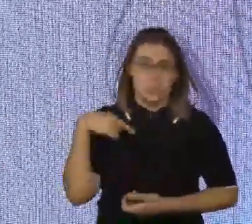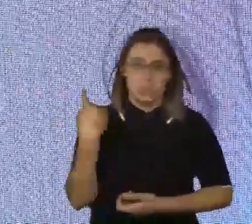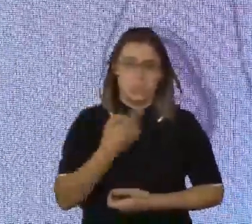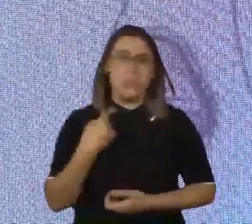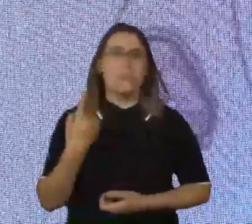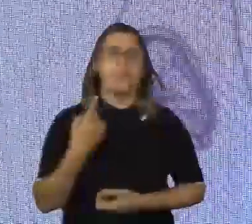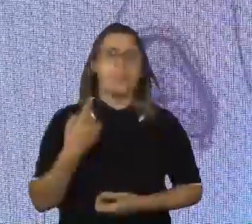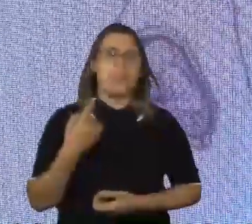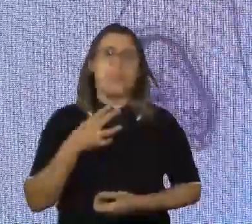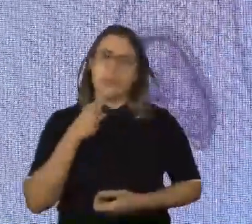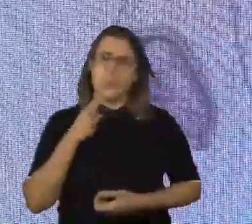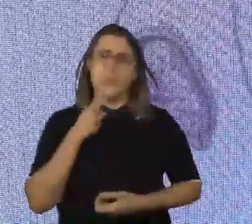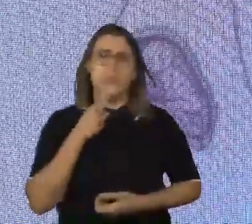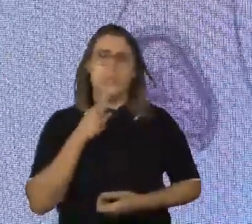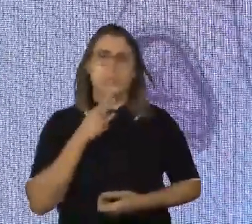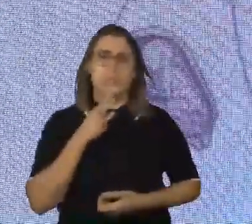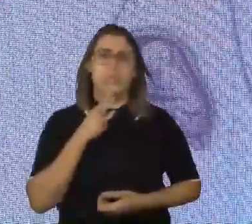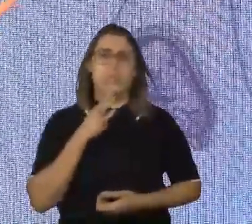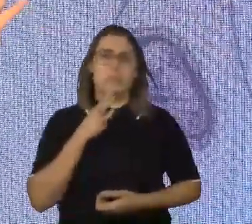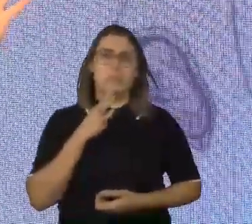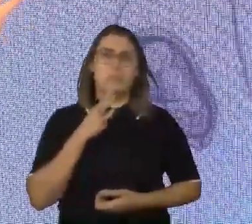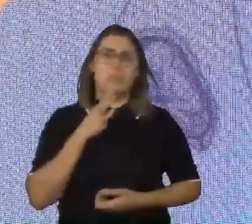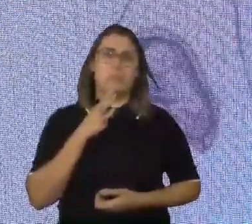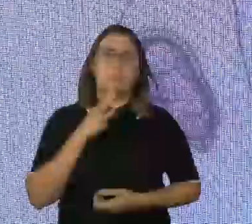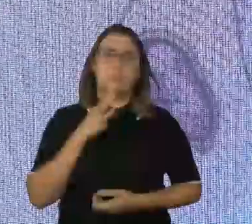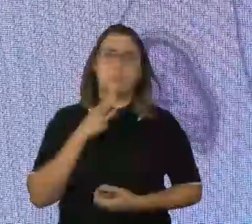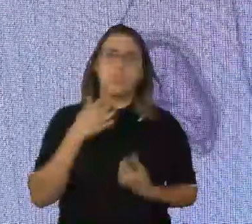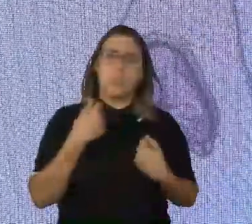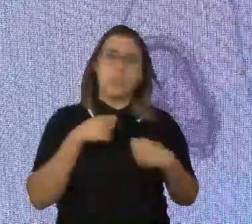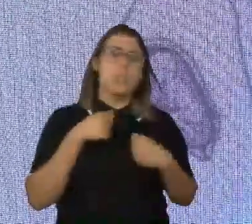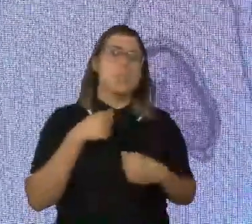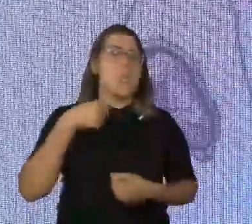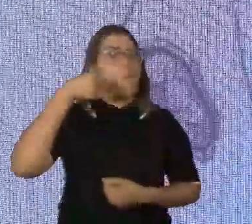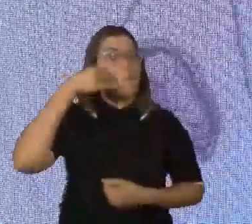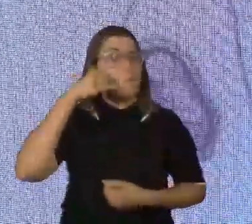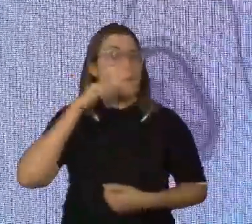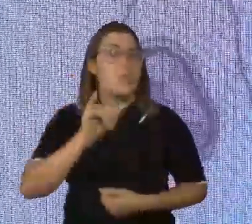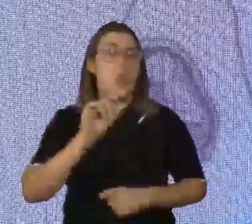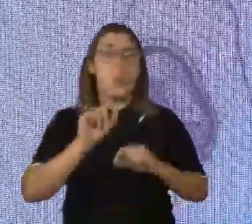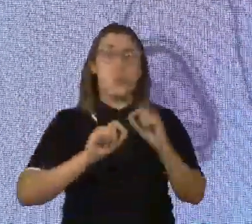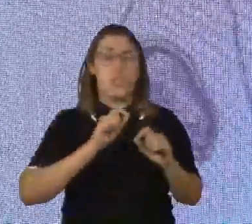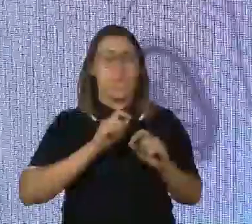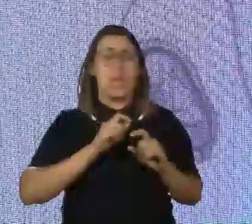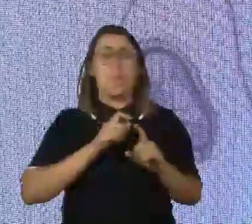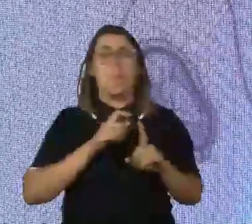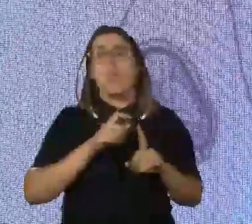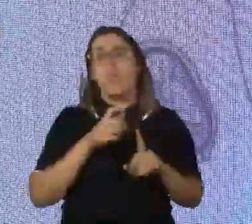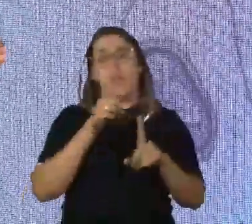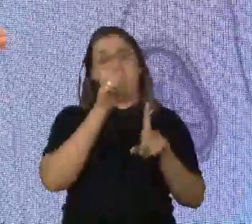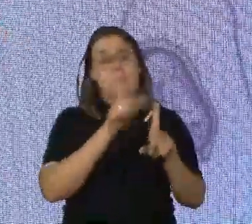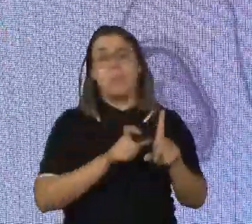que é conhecido. Nós estamos evitando a questão do abuso sexual neste momento e a